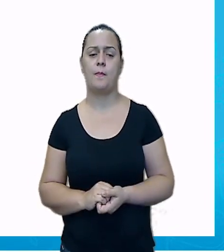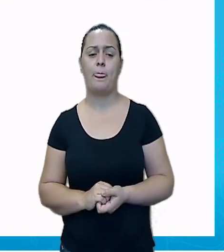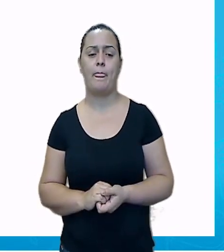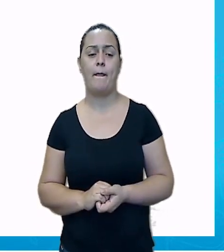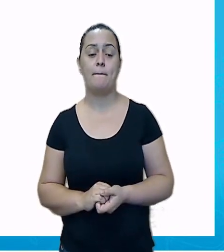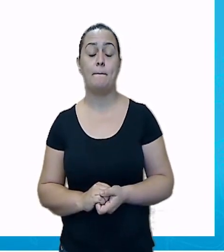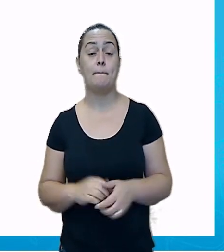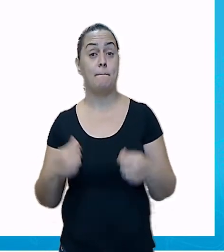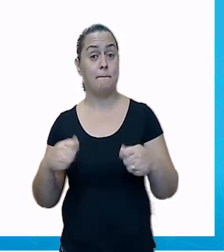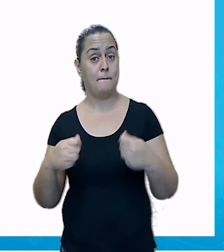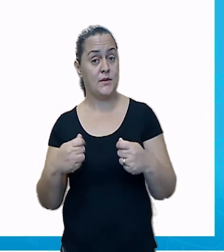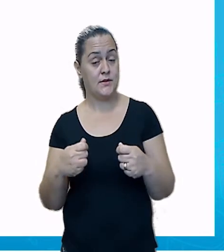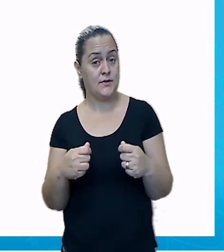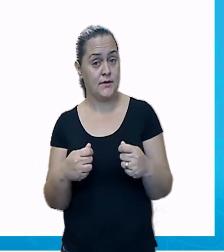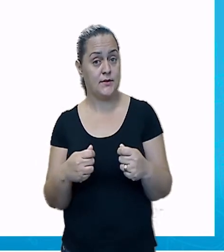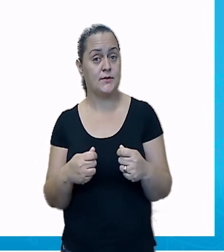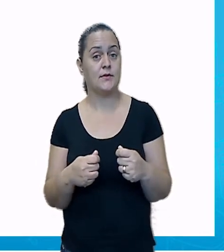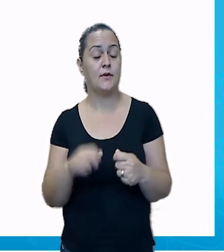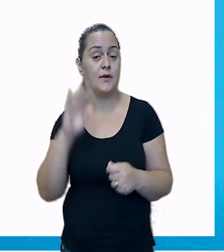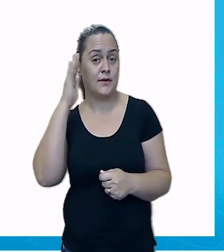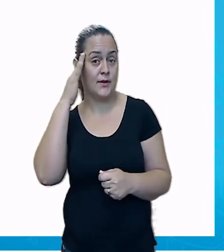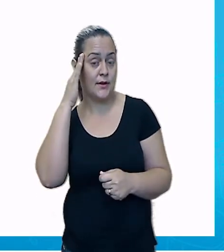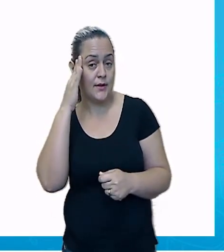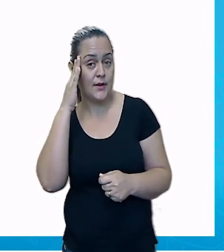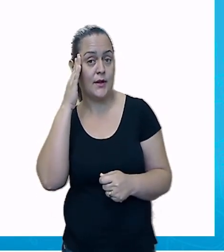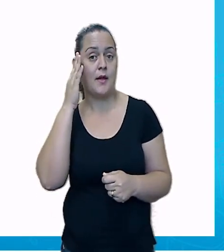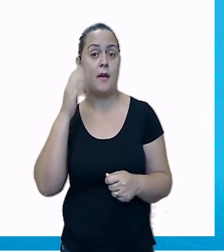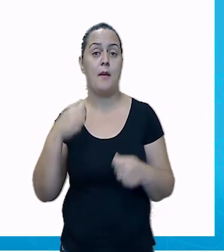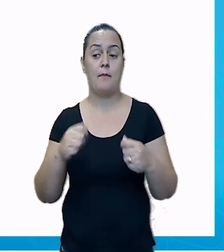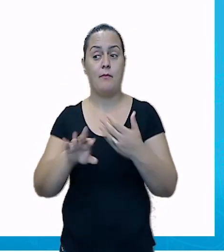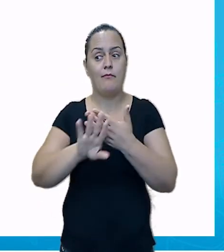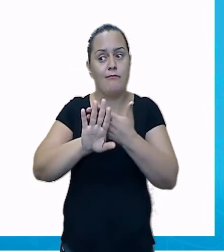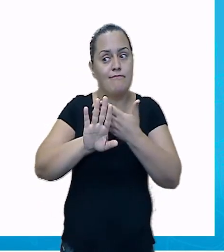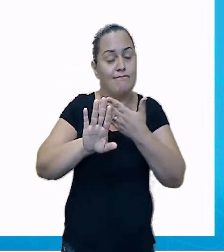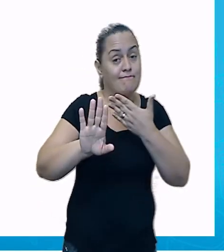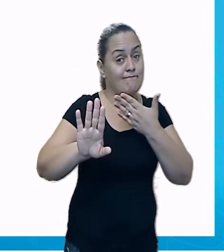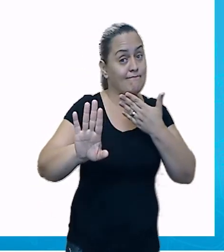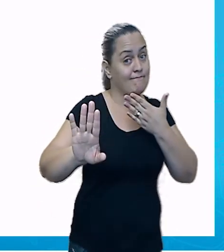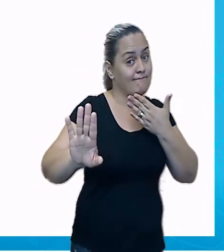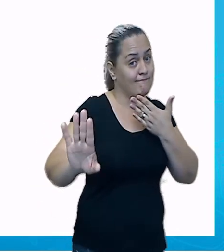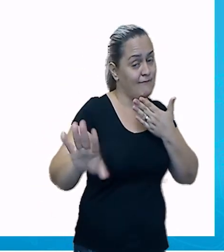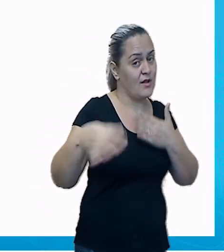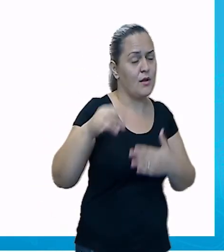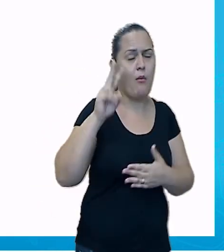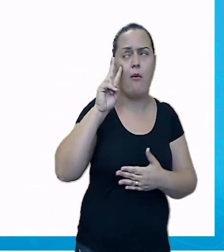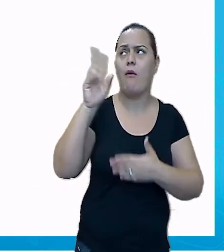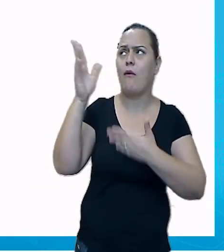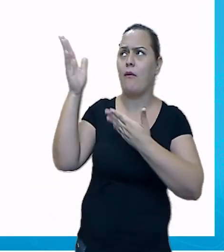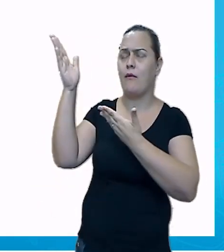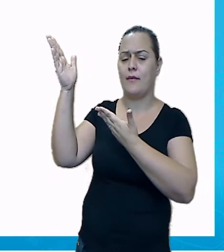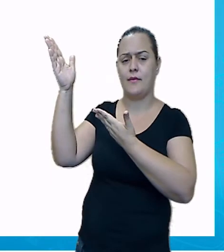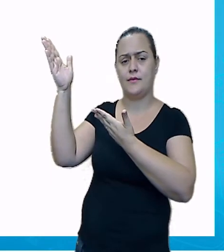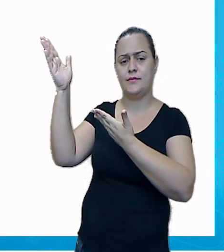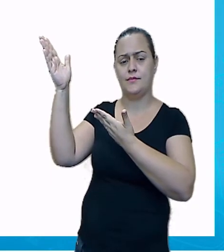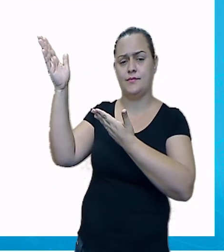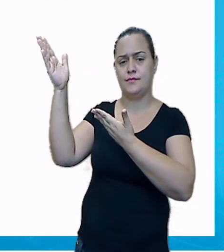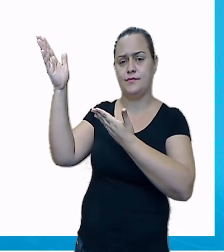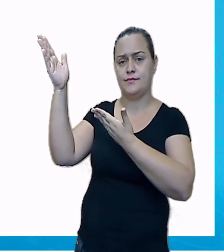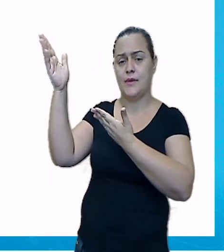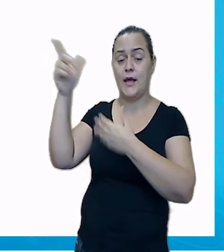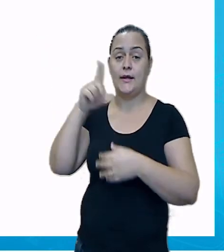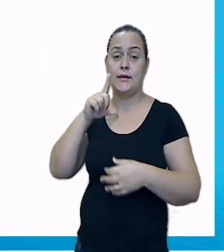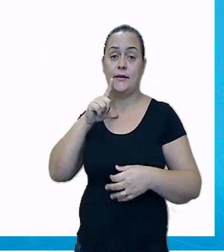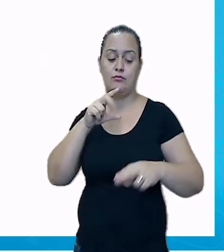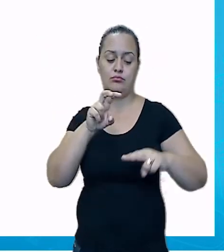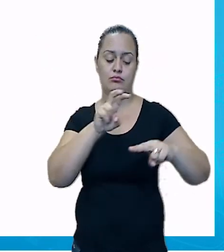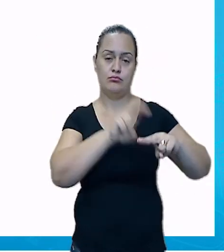Tendo aqui, distanciamento social. Aqui vocês estão observando, olha, a criança sentada numa carteira,